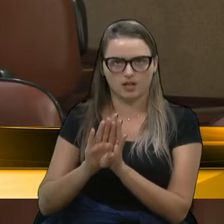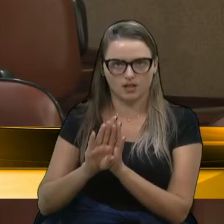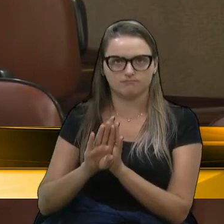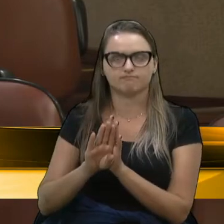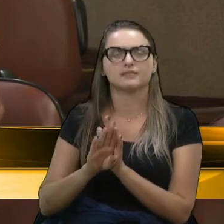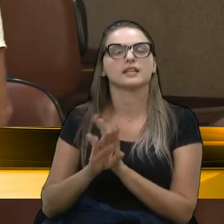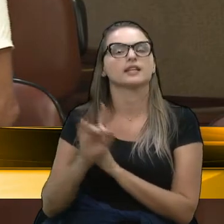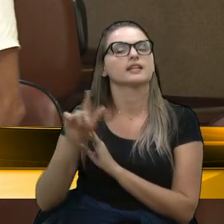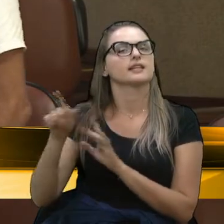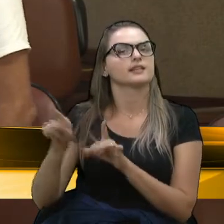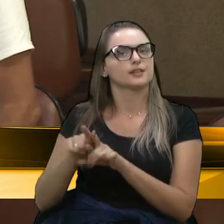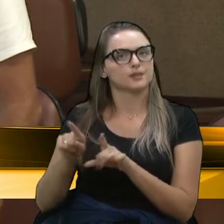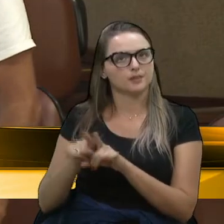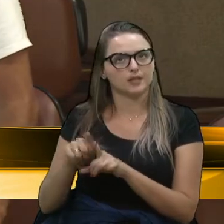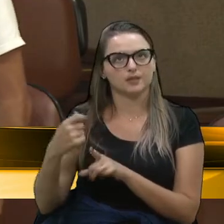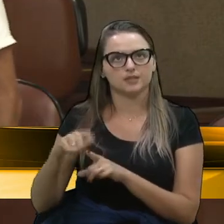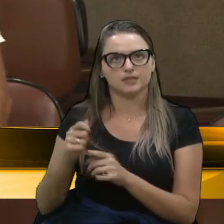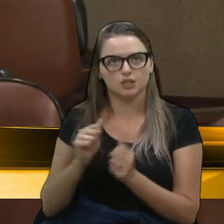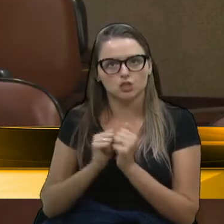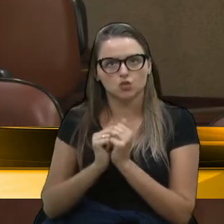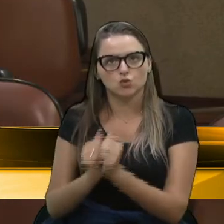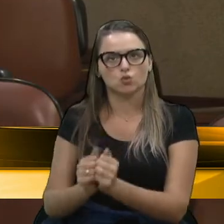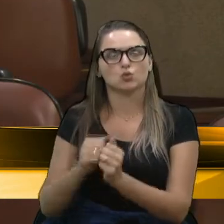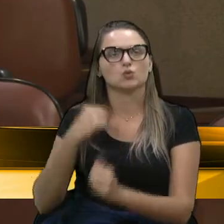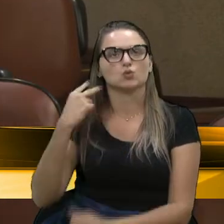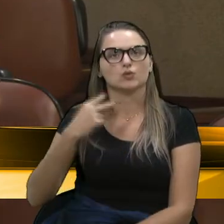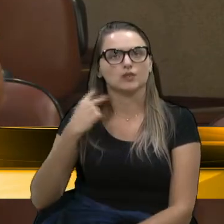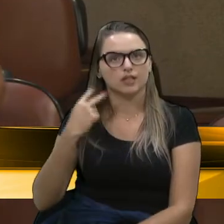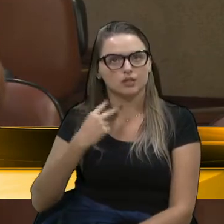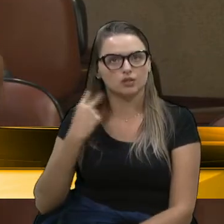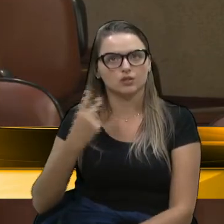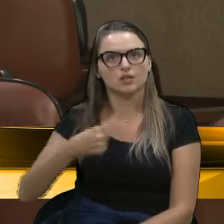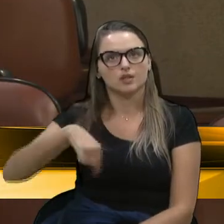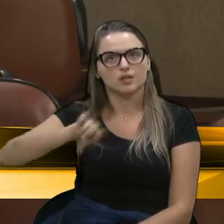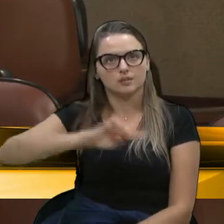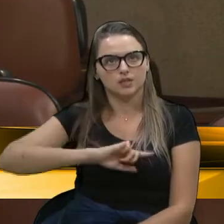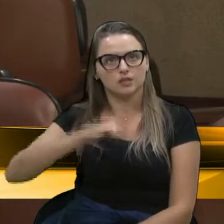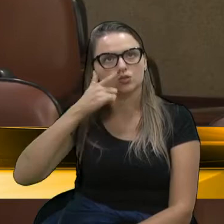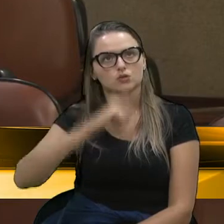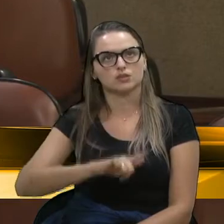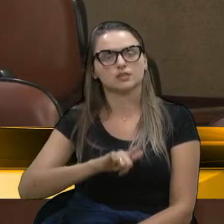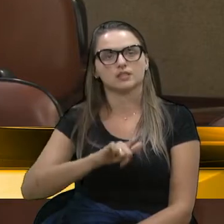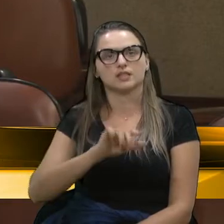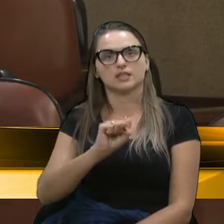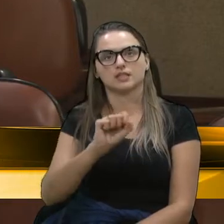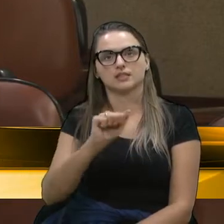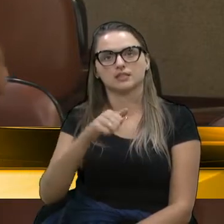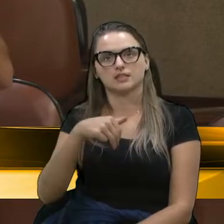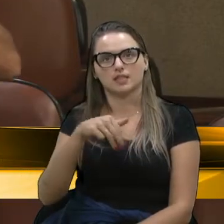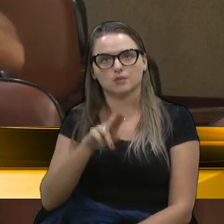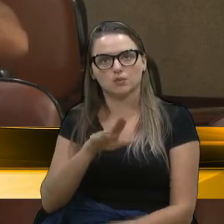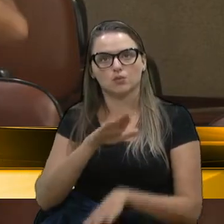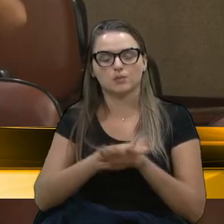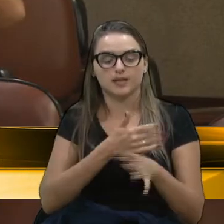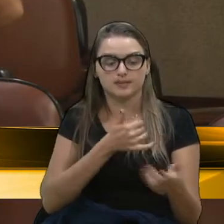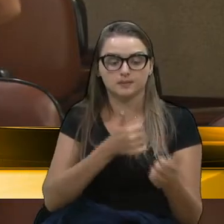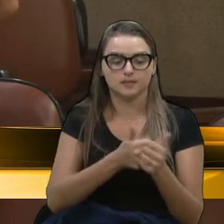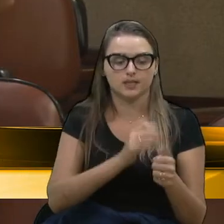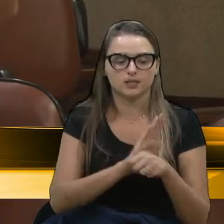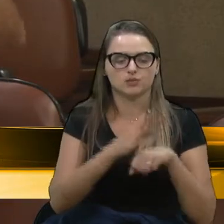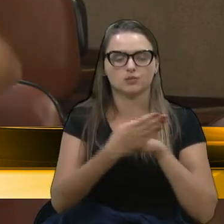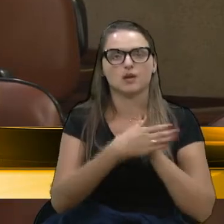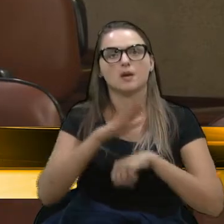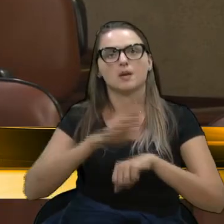trabalhar em conjunto com nossos vereadores, para que nós possamos trazer mais perto dos bairros, levar mais perto das